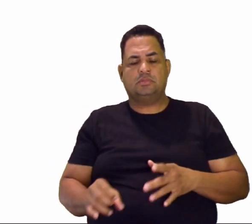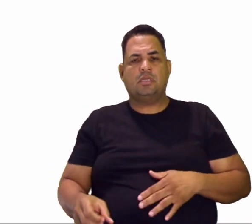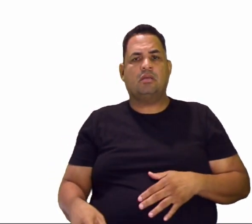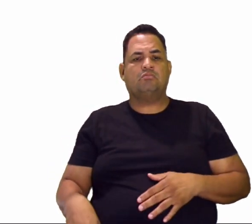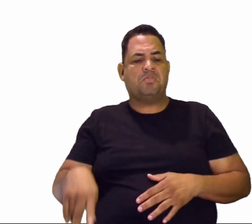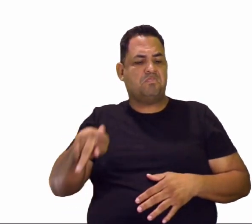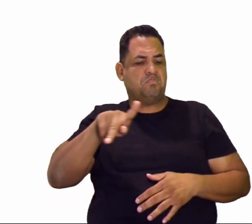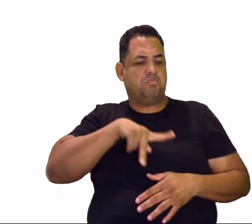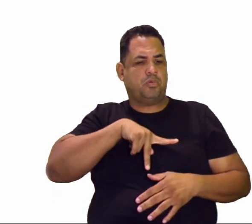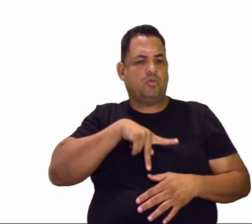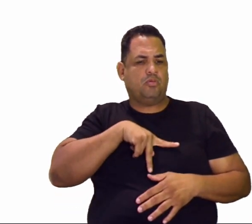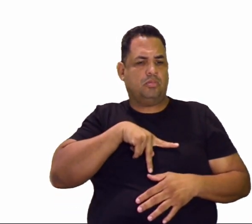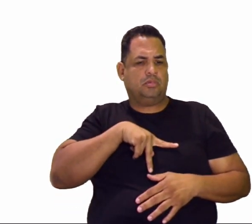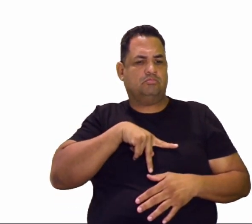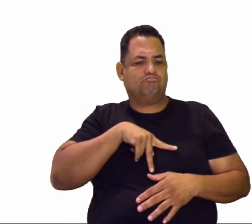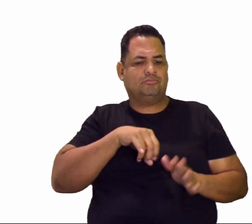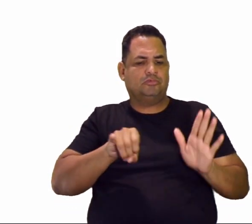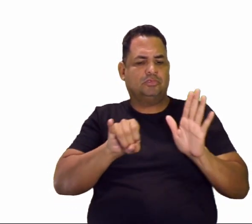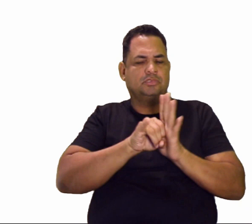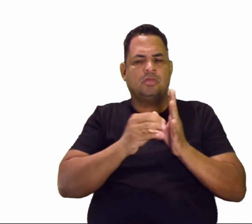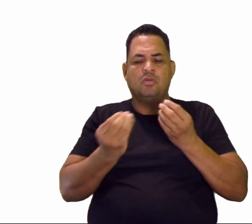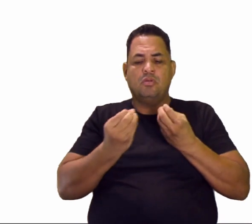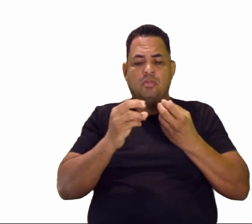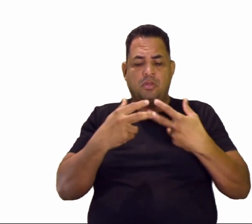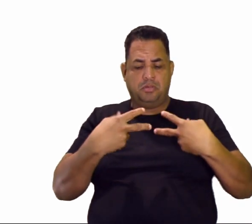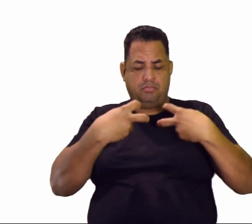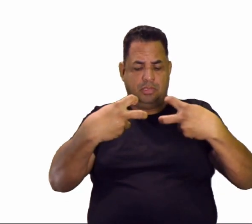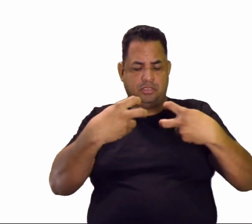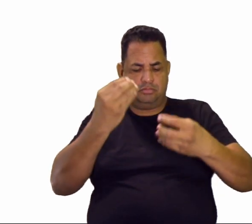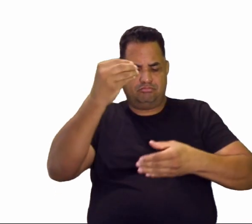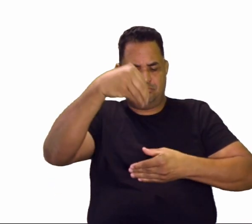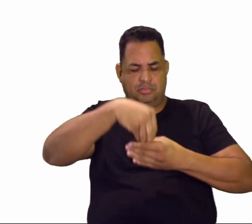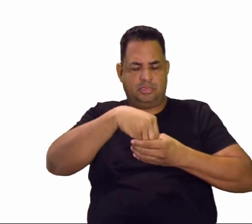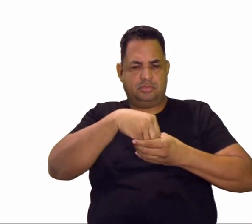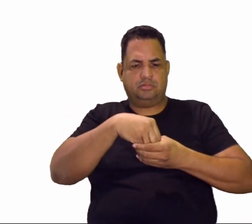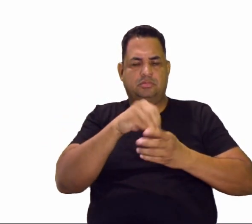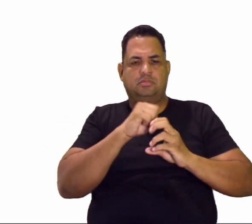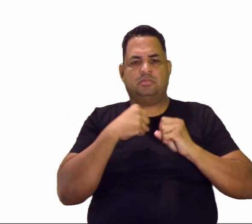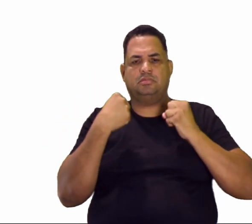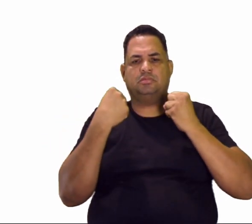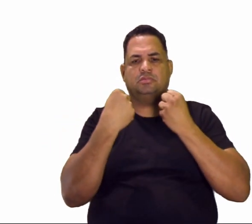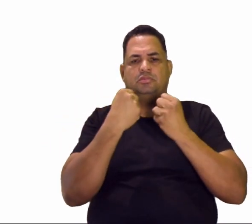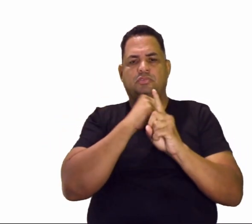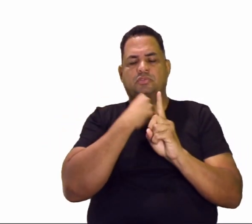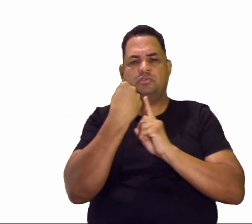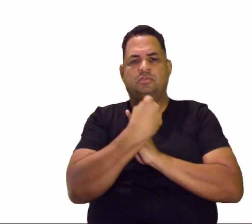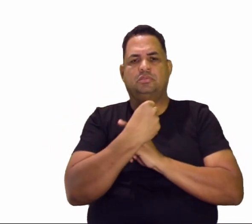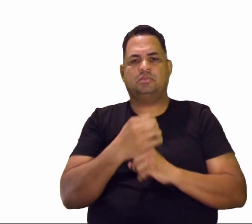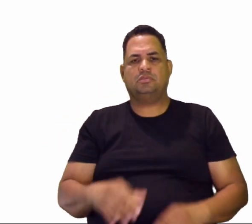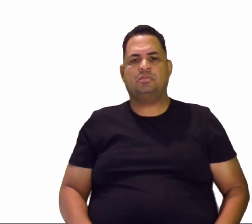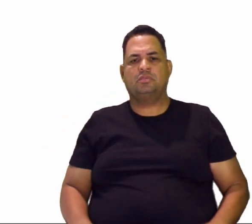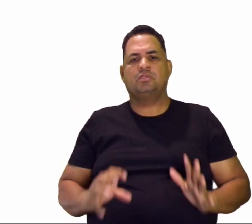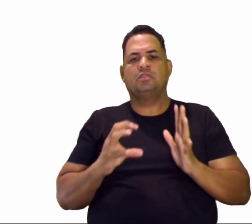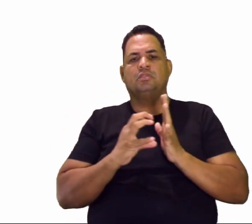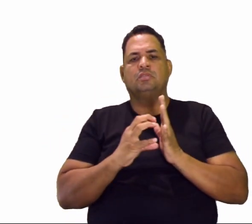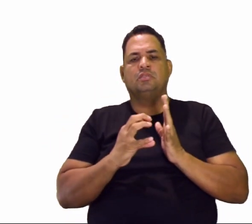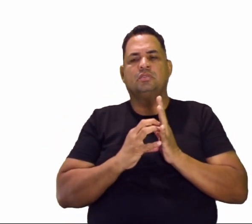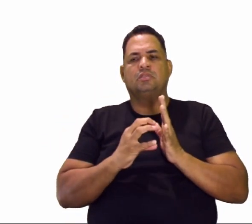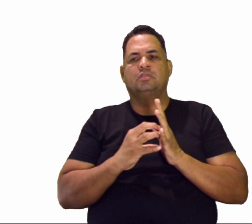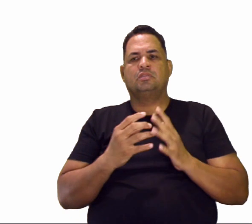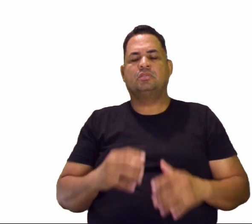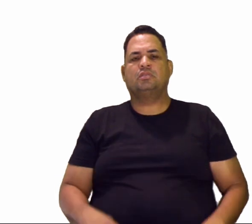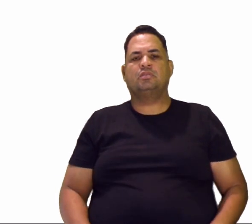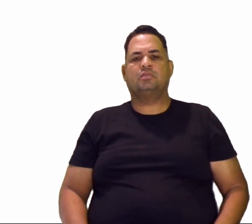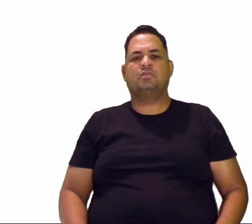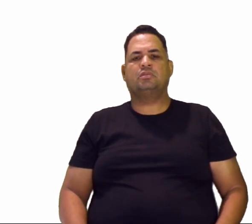A auto-identidade é como eu me vejo, né? Dentro dessa sociedade. Muito bem. Os símbolos, né?